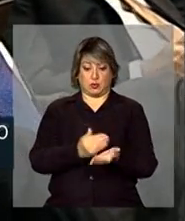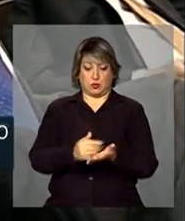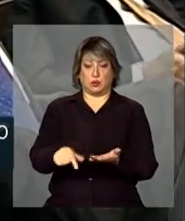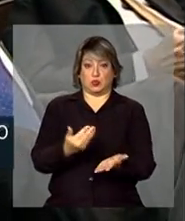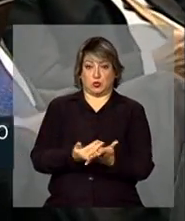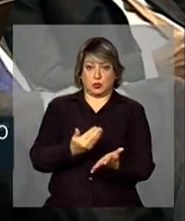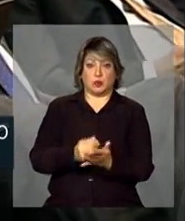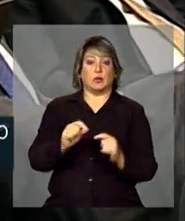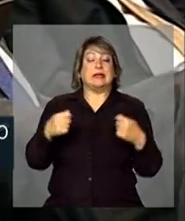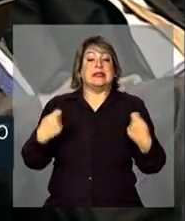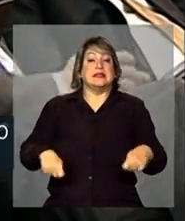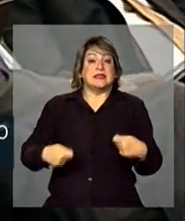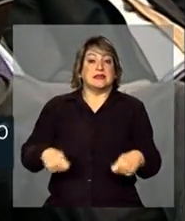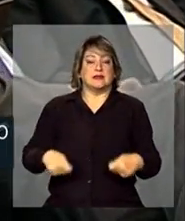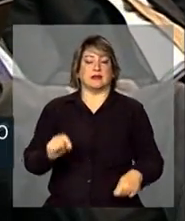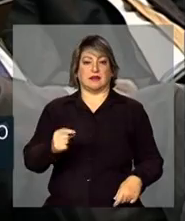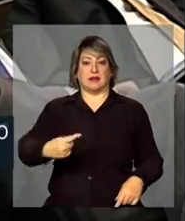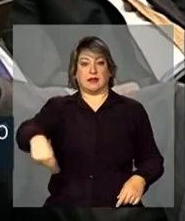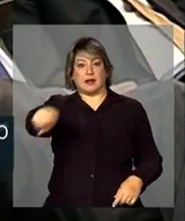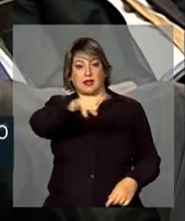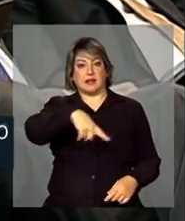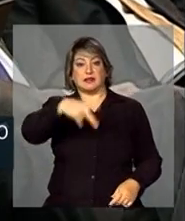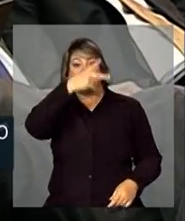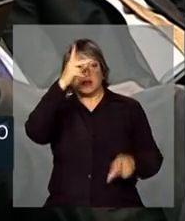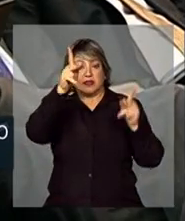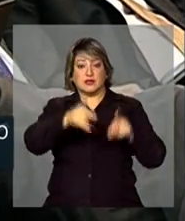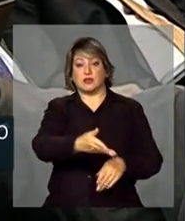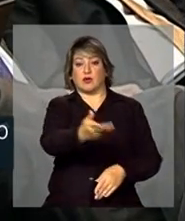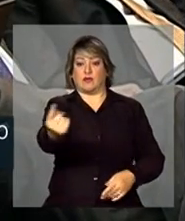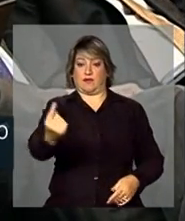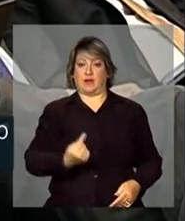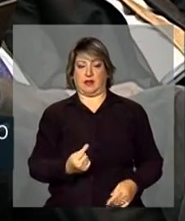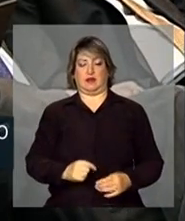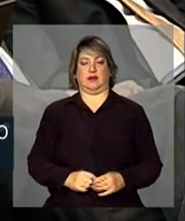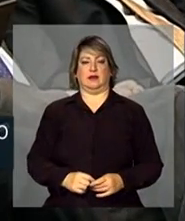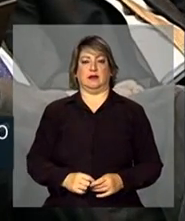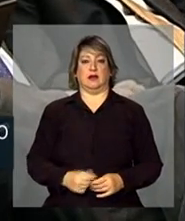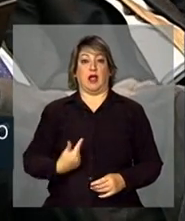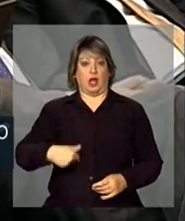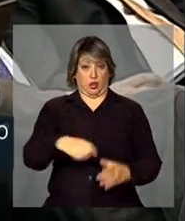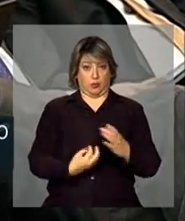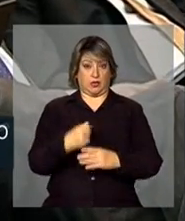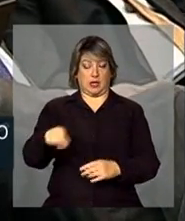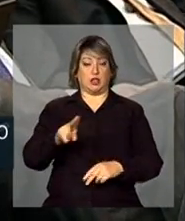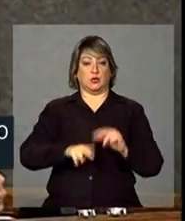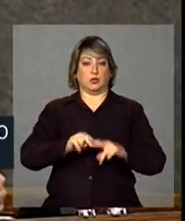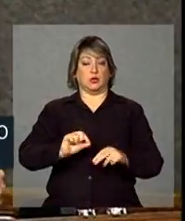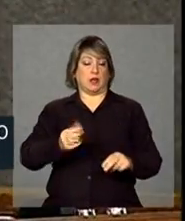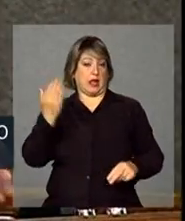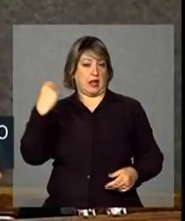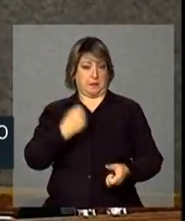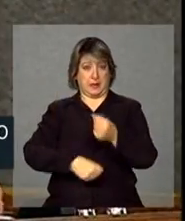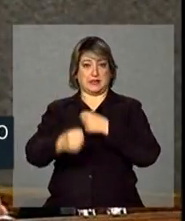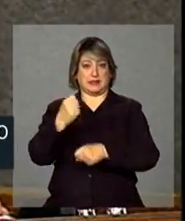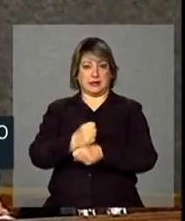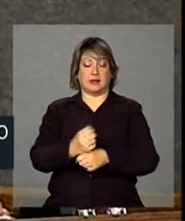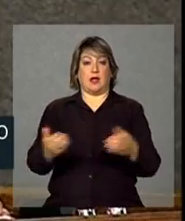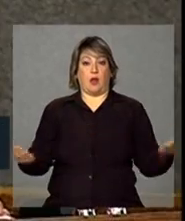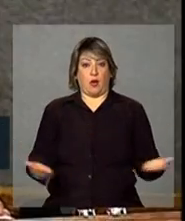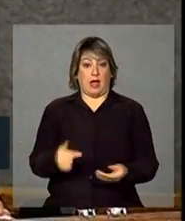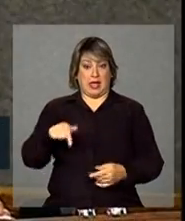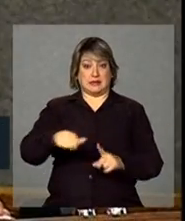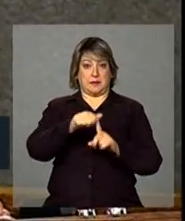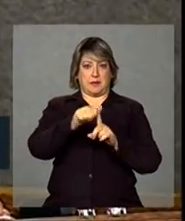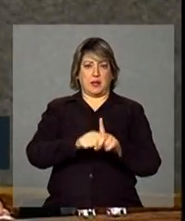estudo, da necessidade desse cliente. Para você ter uma ideia, nós lançamos isso em julho do ano passado. Nós estamos batendo, nesse